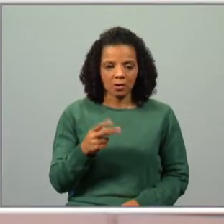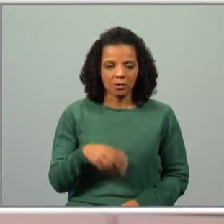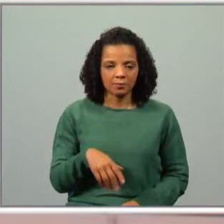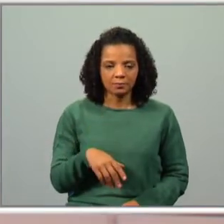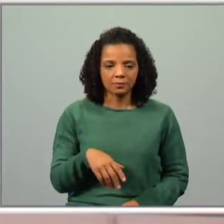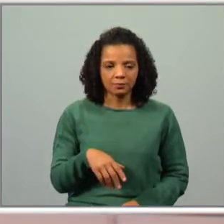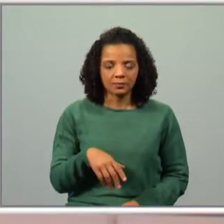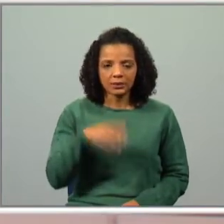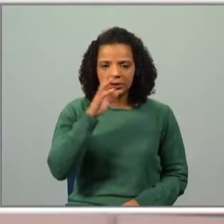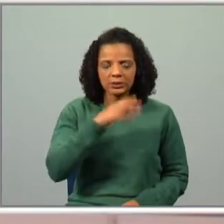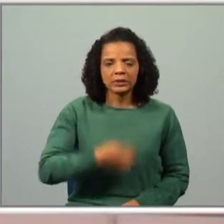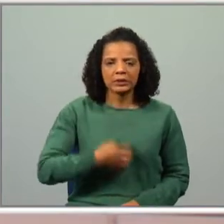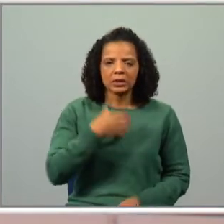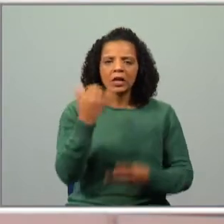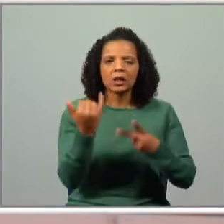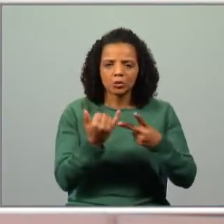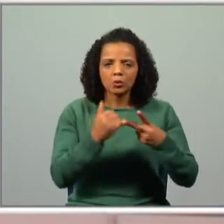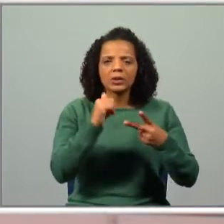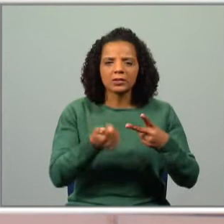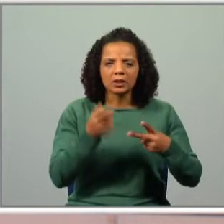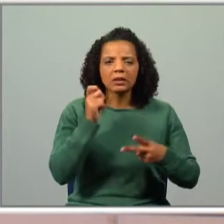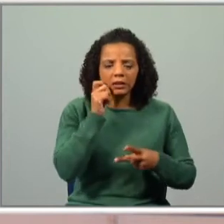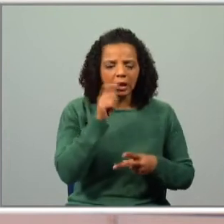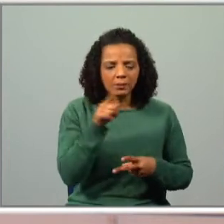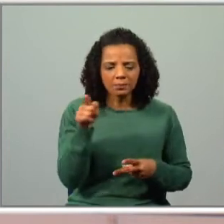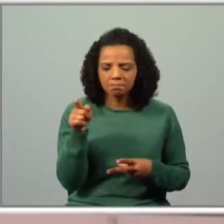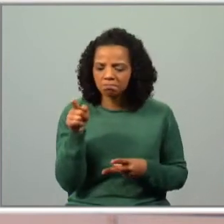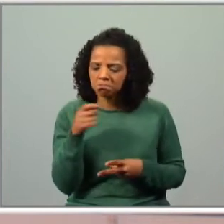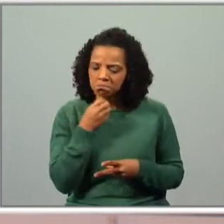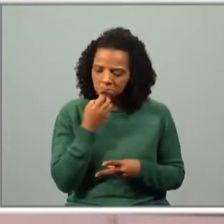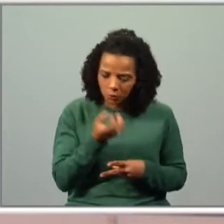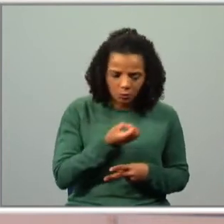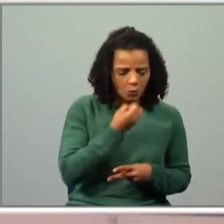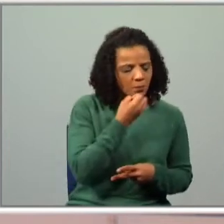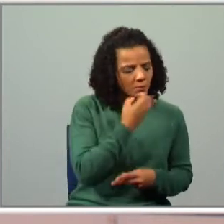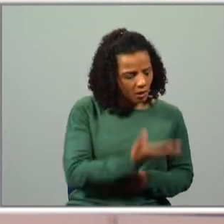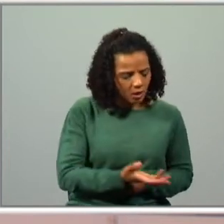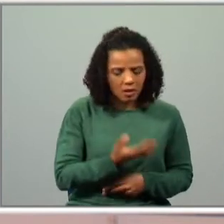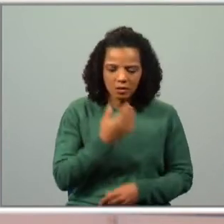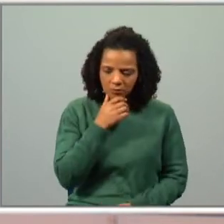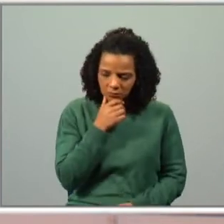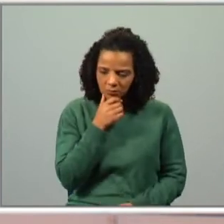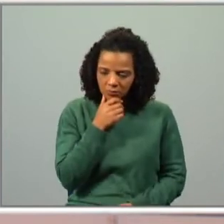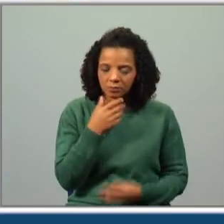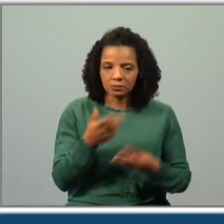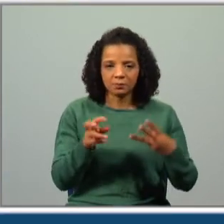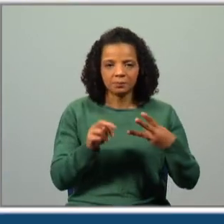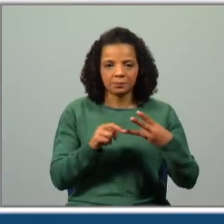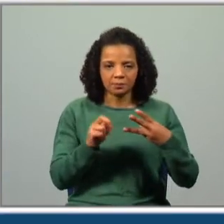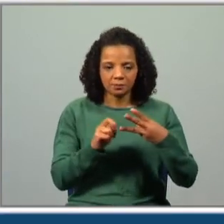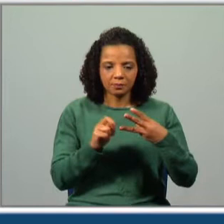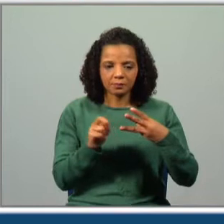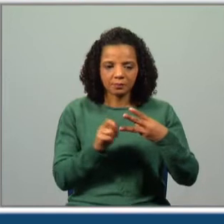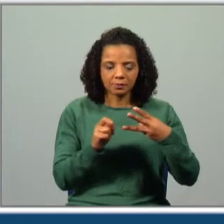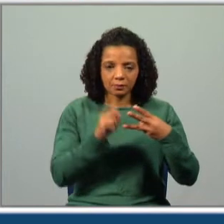consideram que a segunda opção é que é a correta? Muito bem. Agora por fim, a terceira